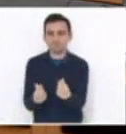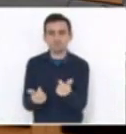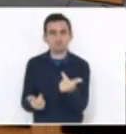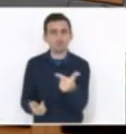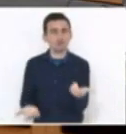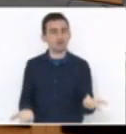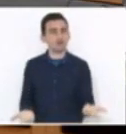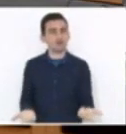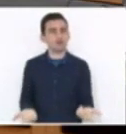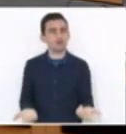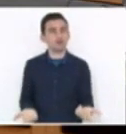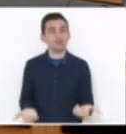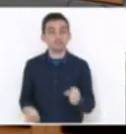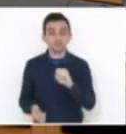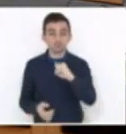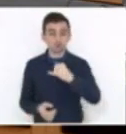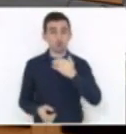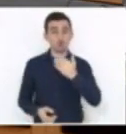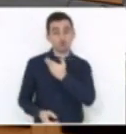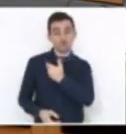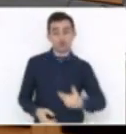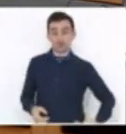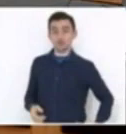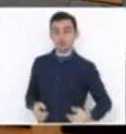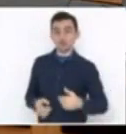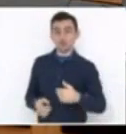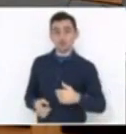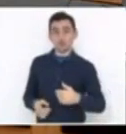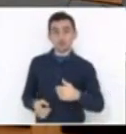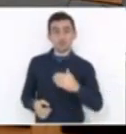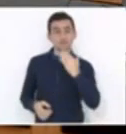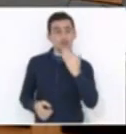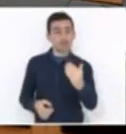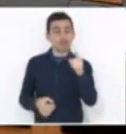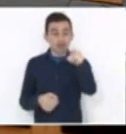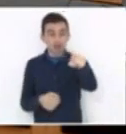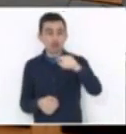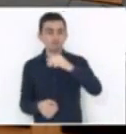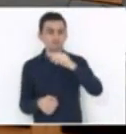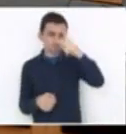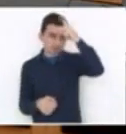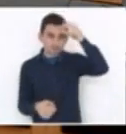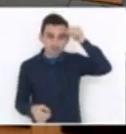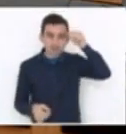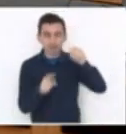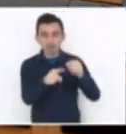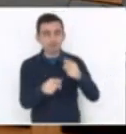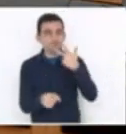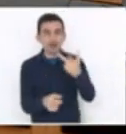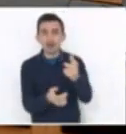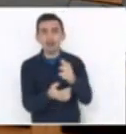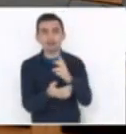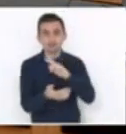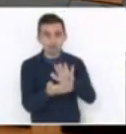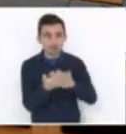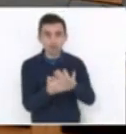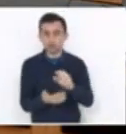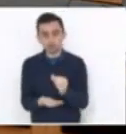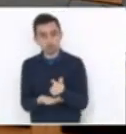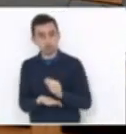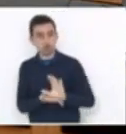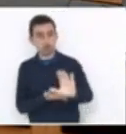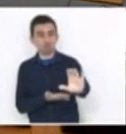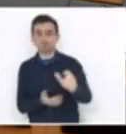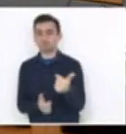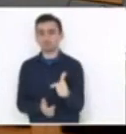pede para o prefeito, o prefeito tem que dizer onde é que vai ter votado o dinheiro, porque senão o projeto não sai, senhores. Não sai. E